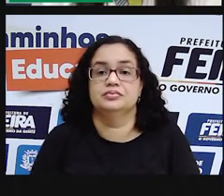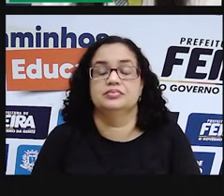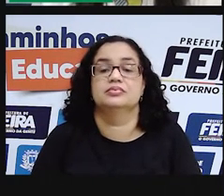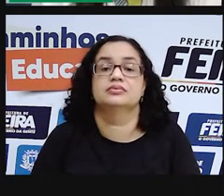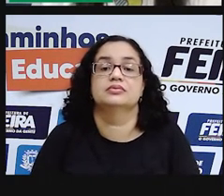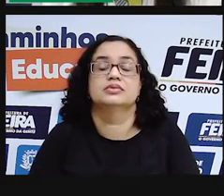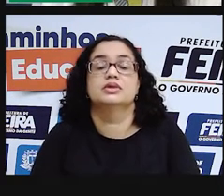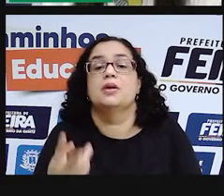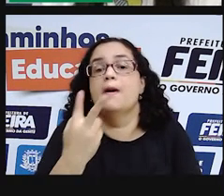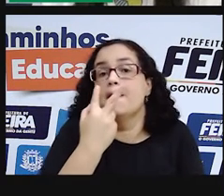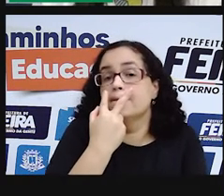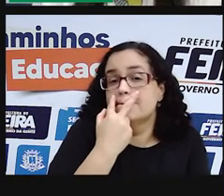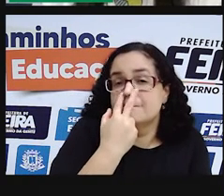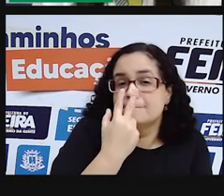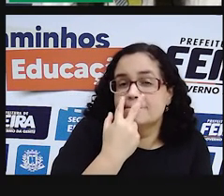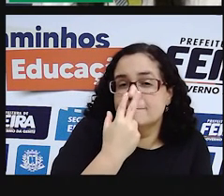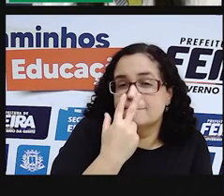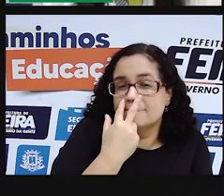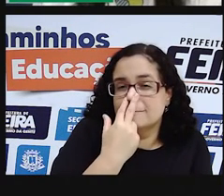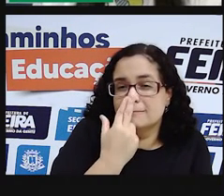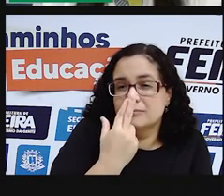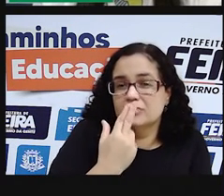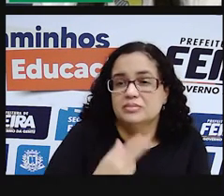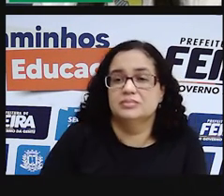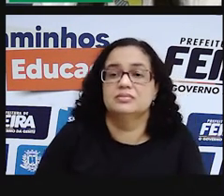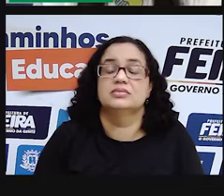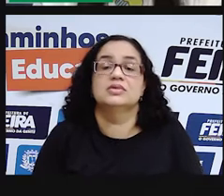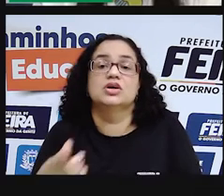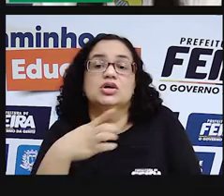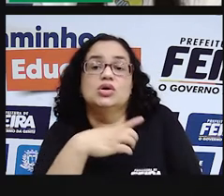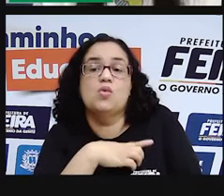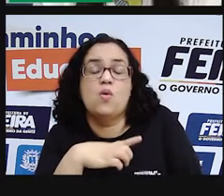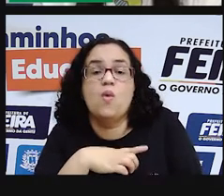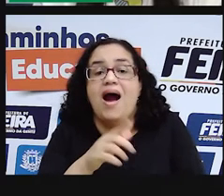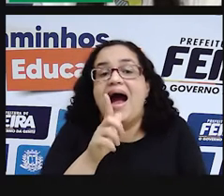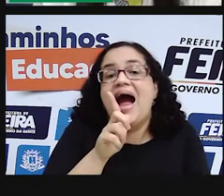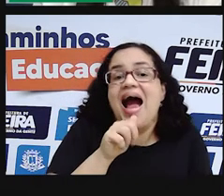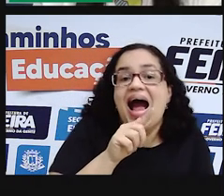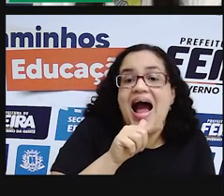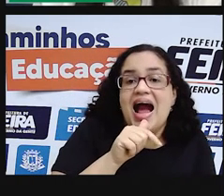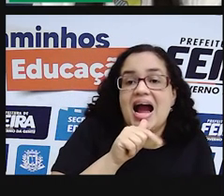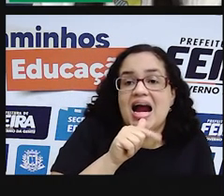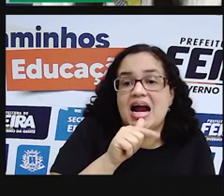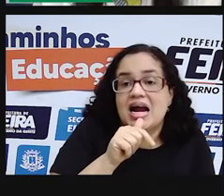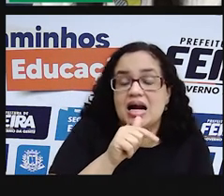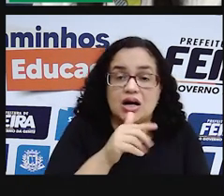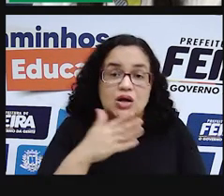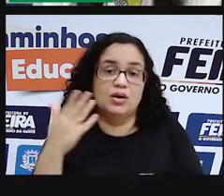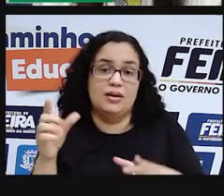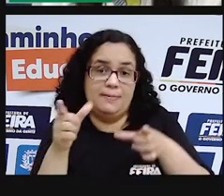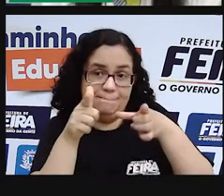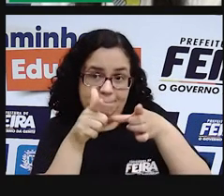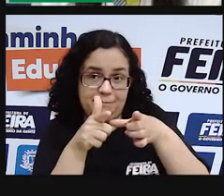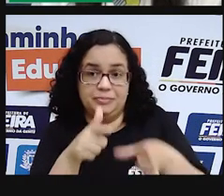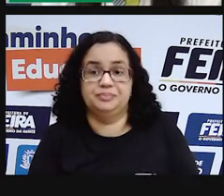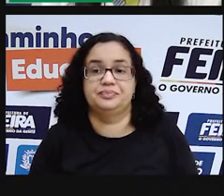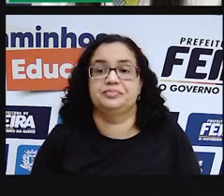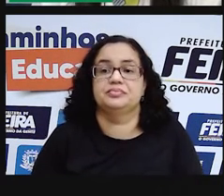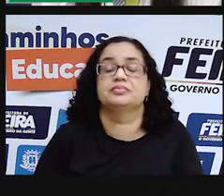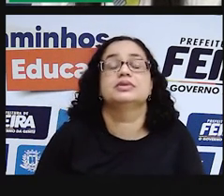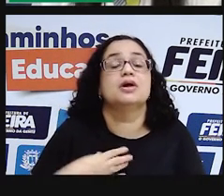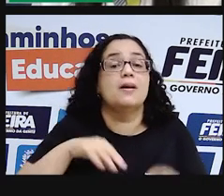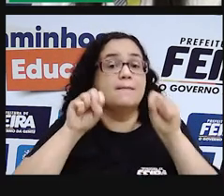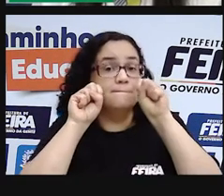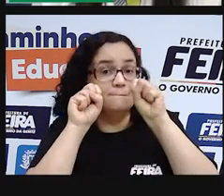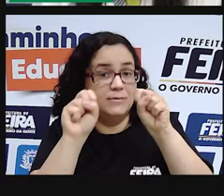Apesar da aparência de um corpo de água estagnado, existe fluxo de água em uma lagoa, mas é um fluxo pequeno. Então, a gente